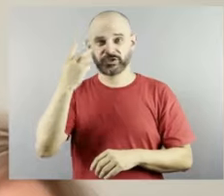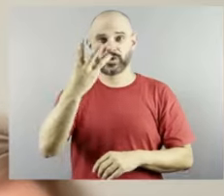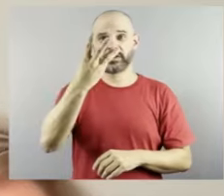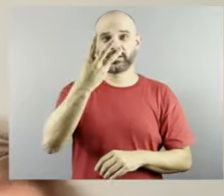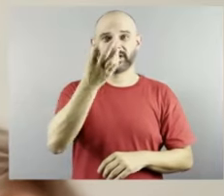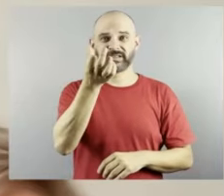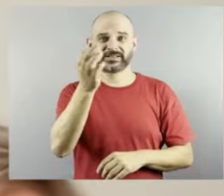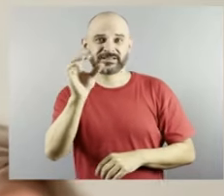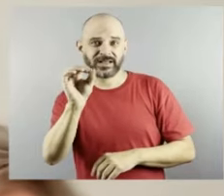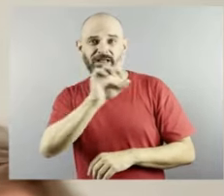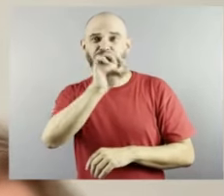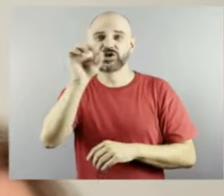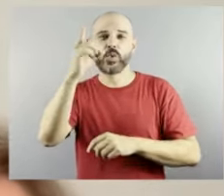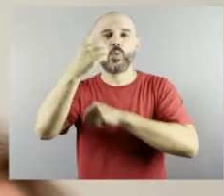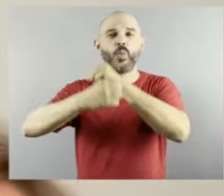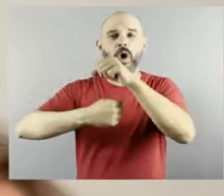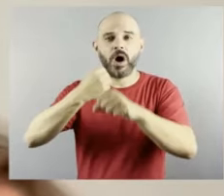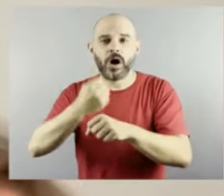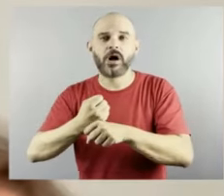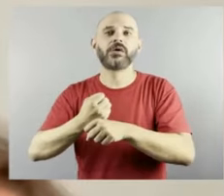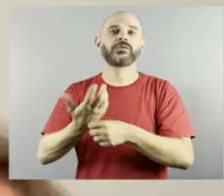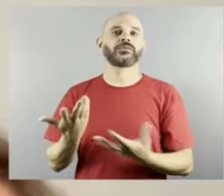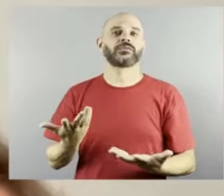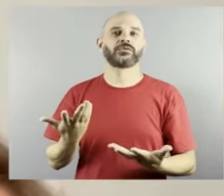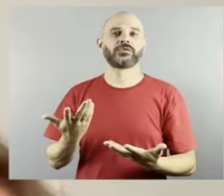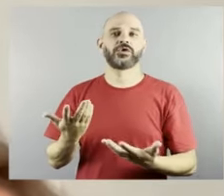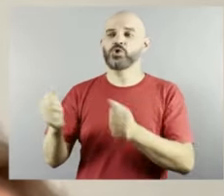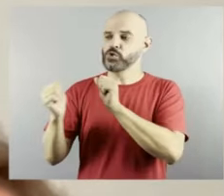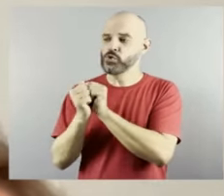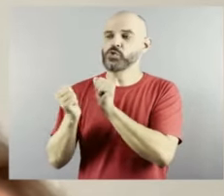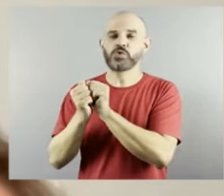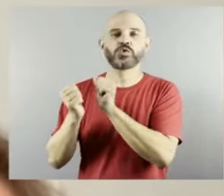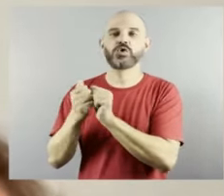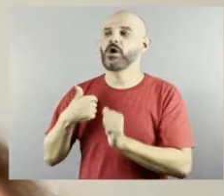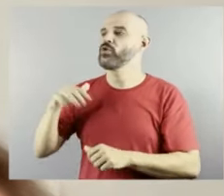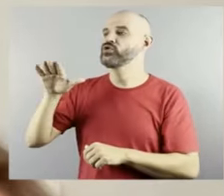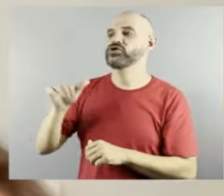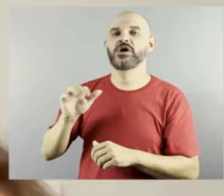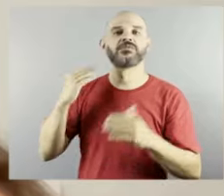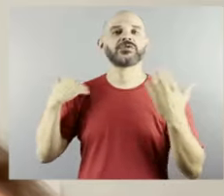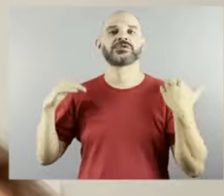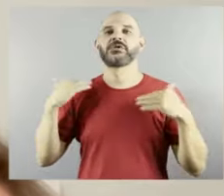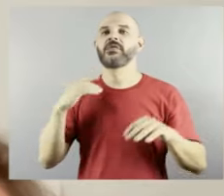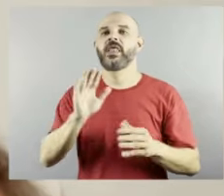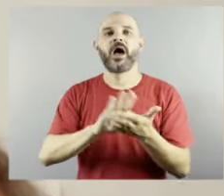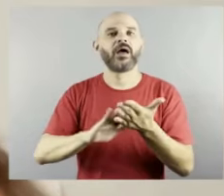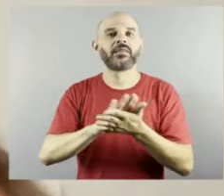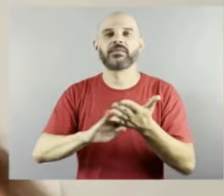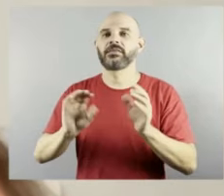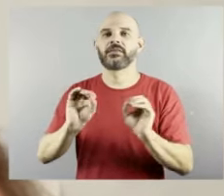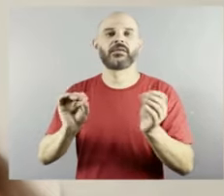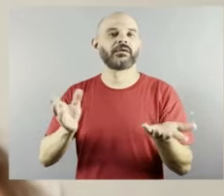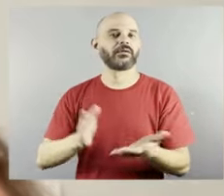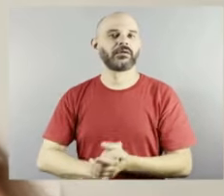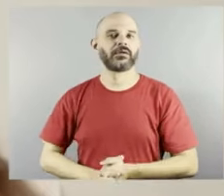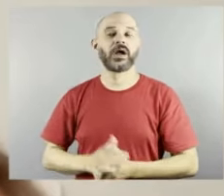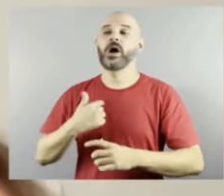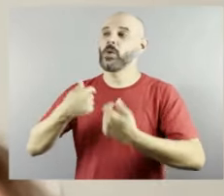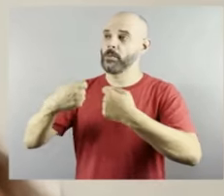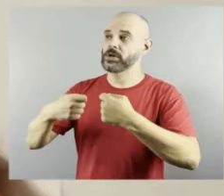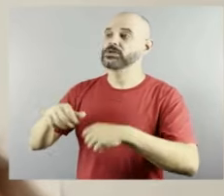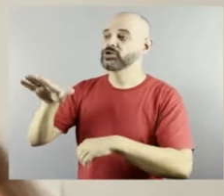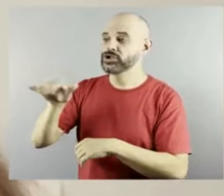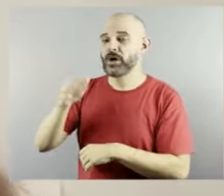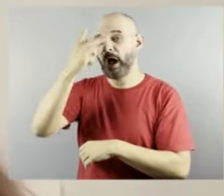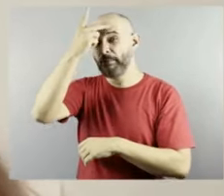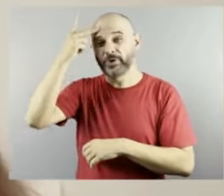vai ser naturalizado nós precisamos que a sociedade realmente faça o papel porque a barreira